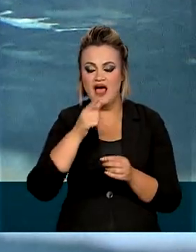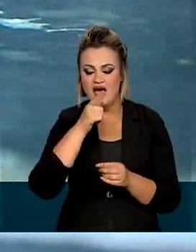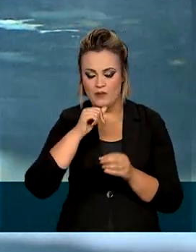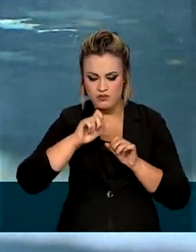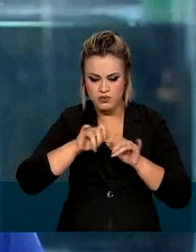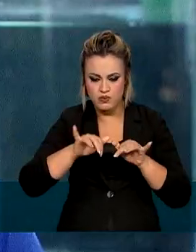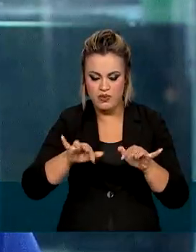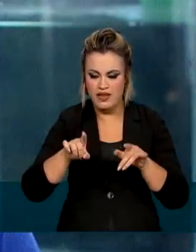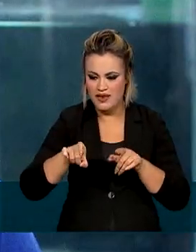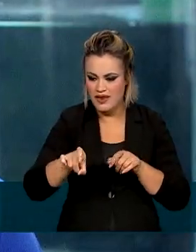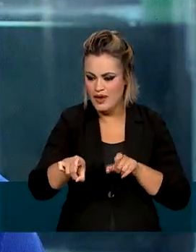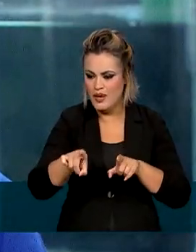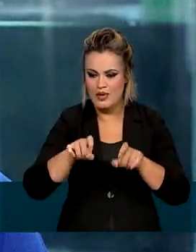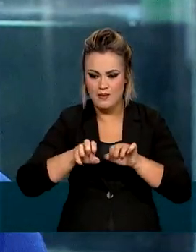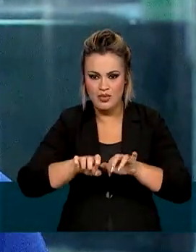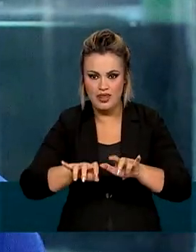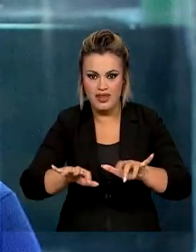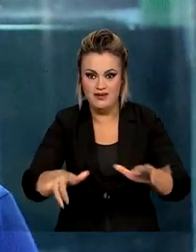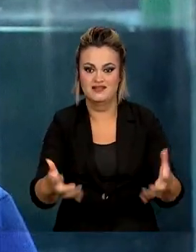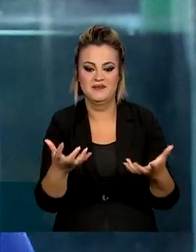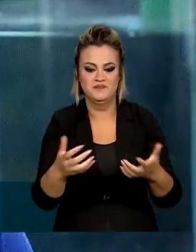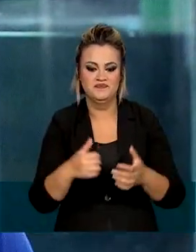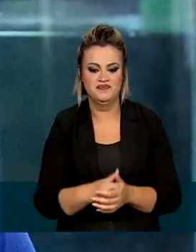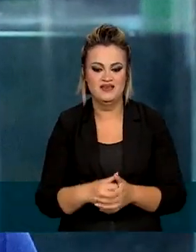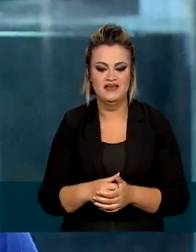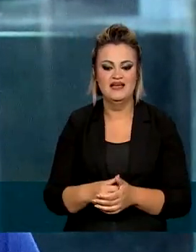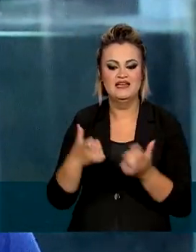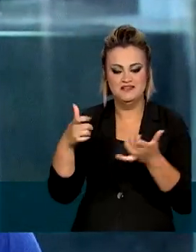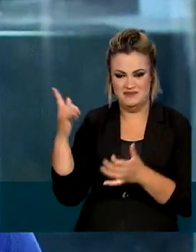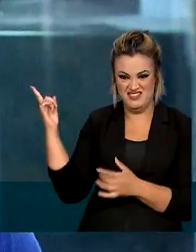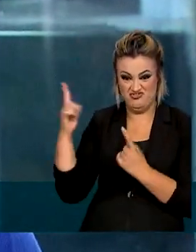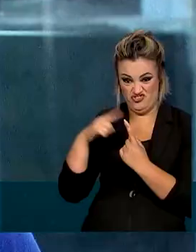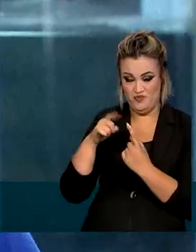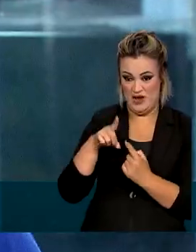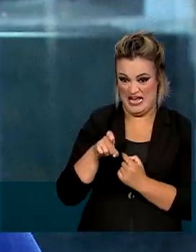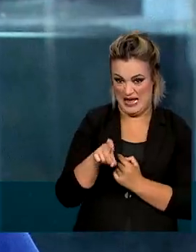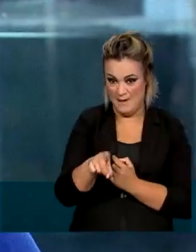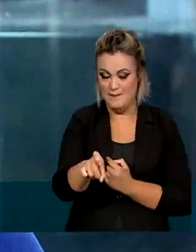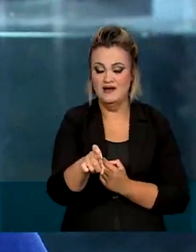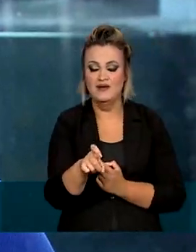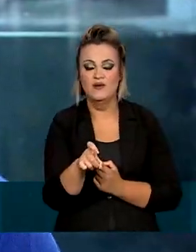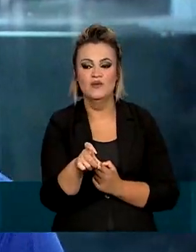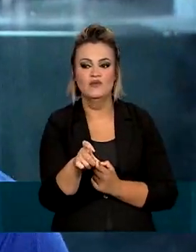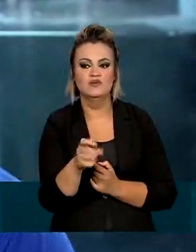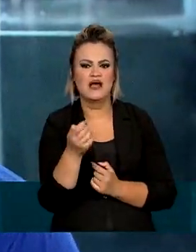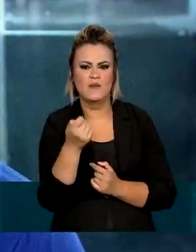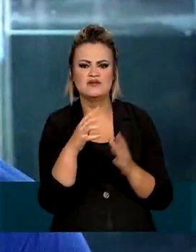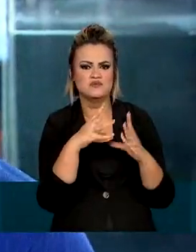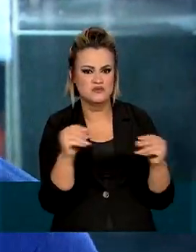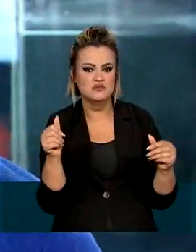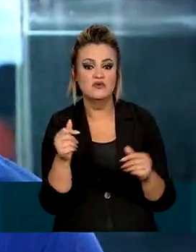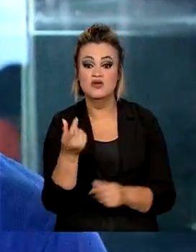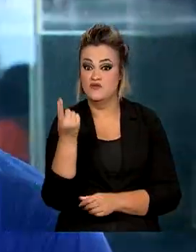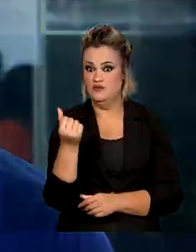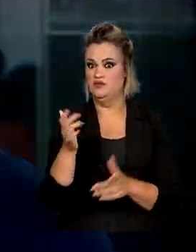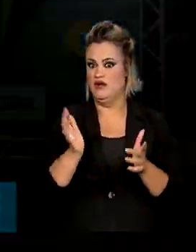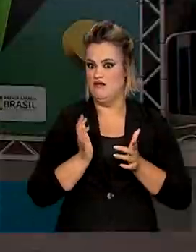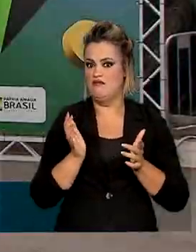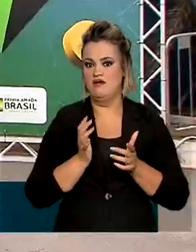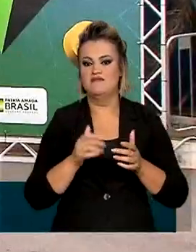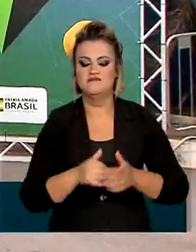rio. É um camarão que está ameaçado de extinção, além de ter um valor comercial bastante significativo.